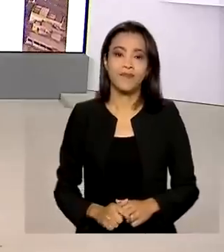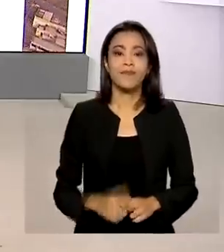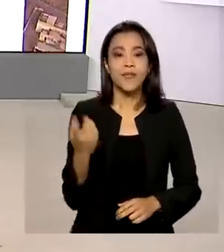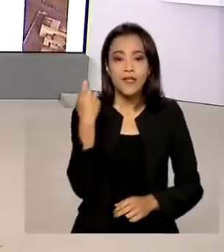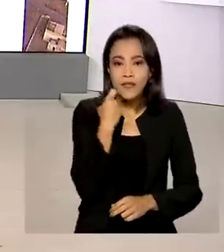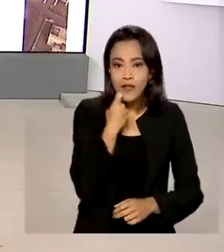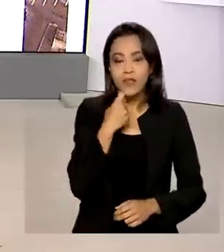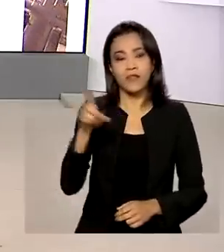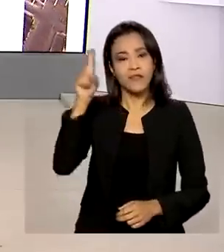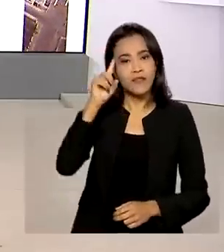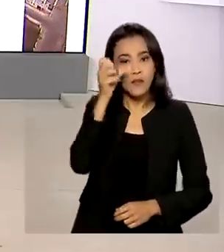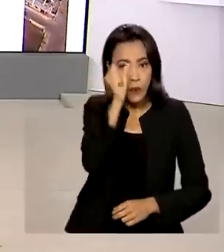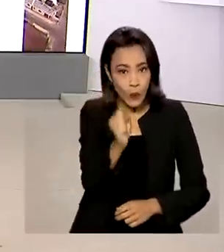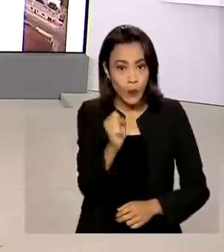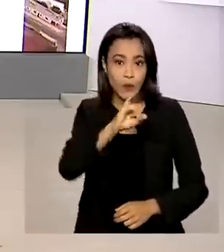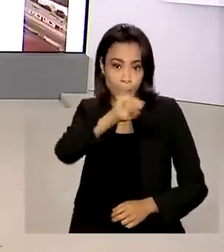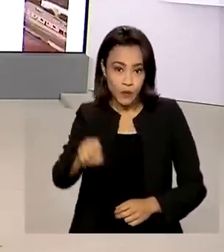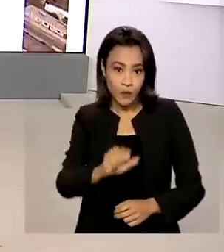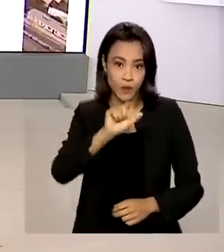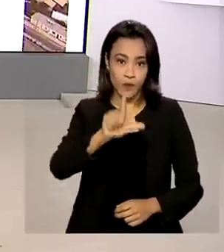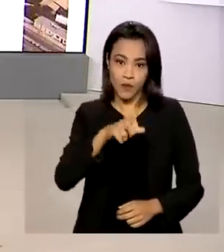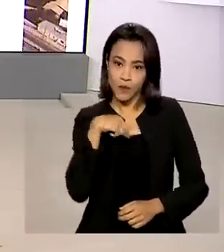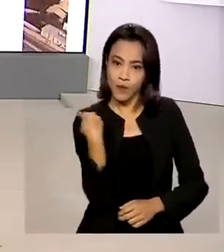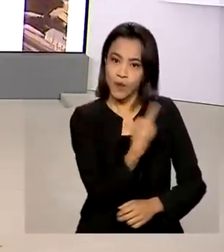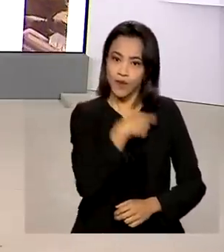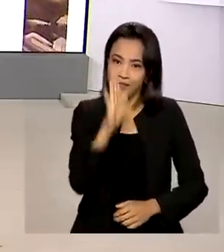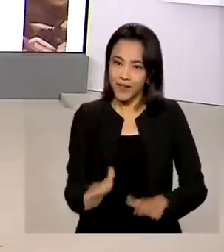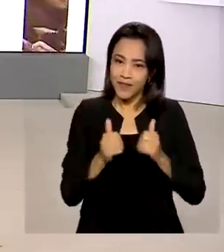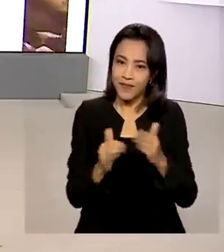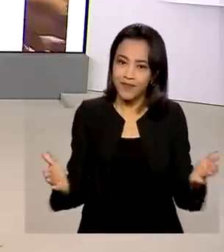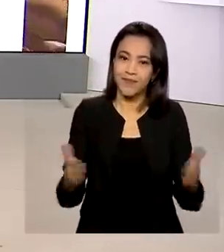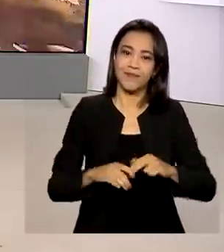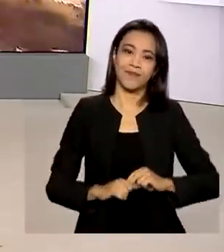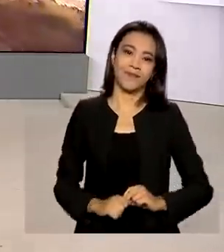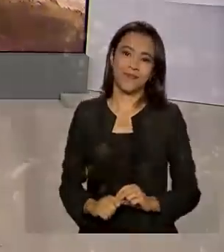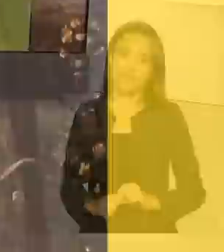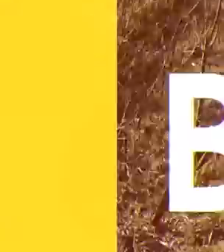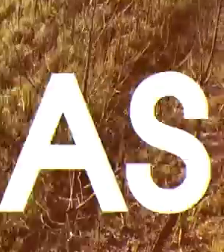Sexta-feira, 8 de julho, o Brasil em dia já está no ar.